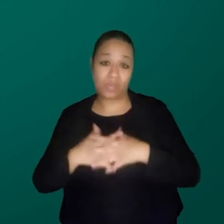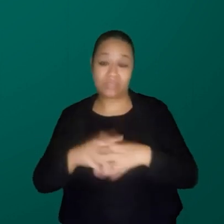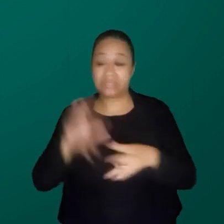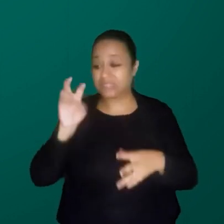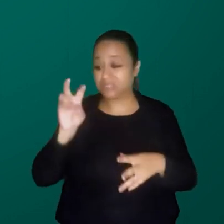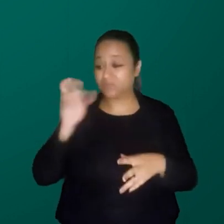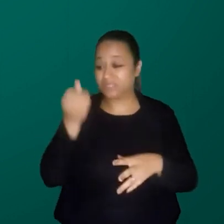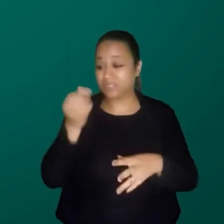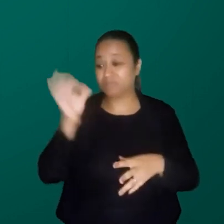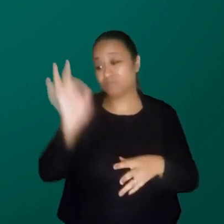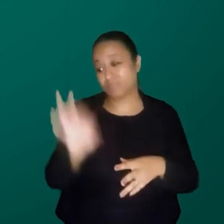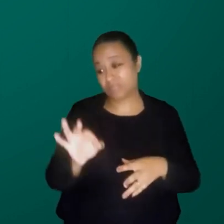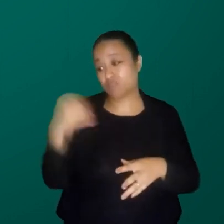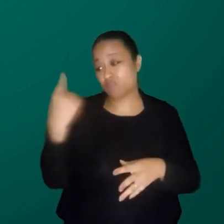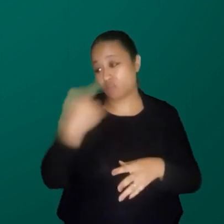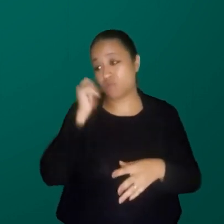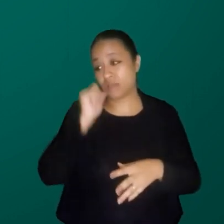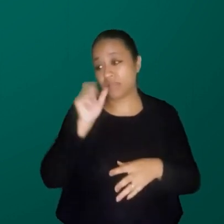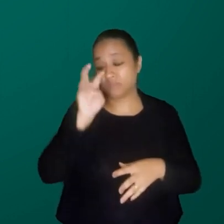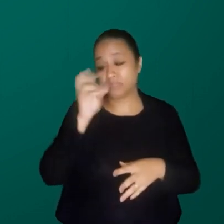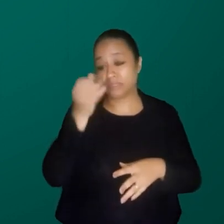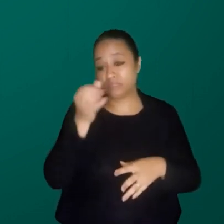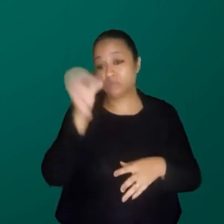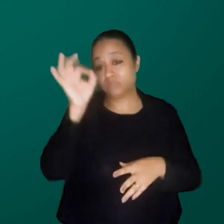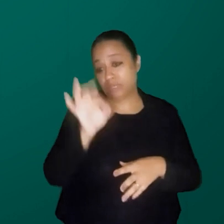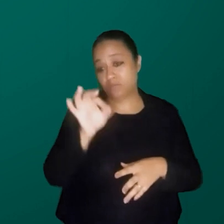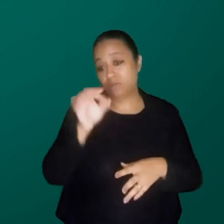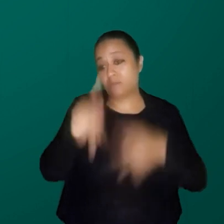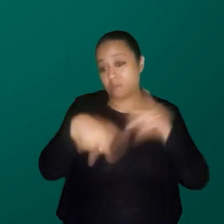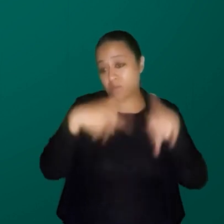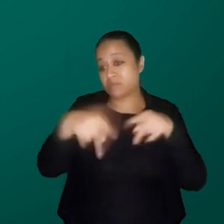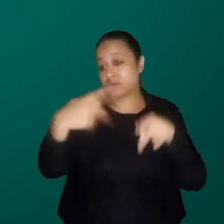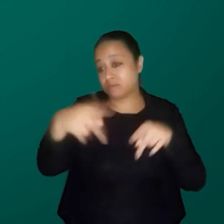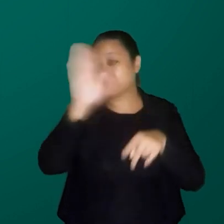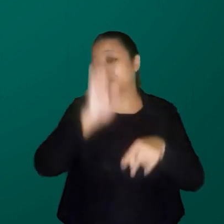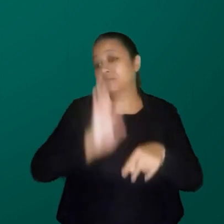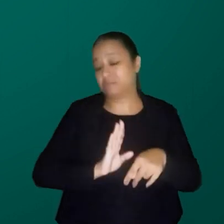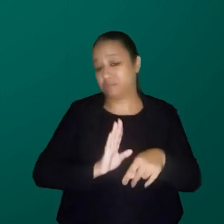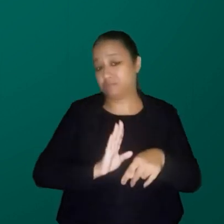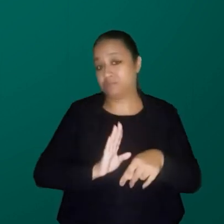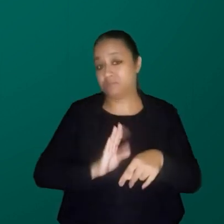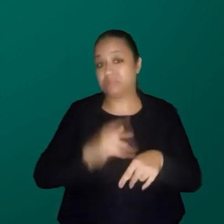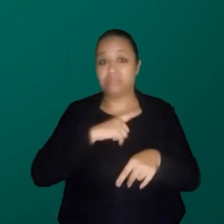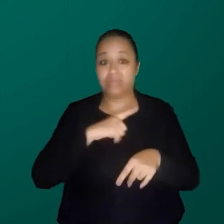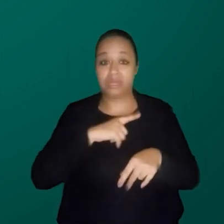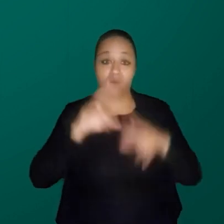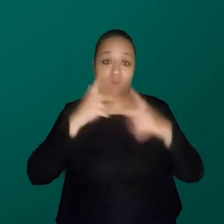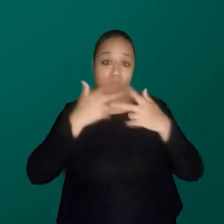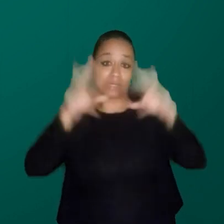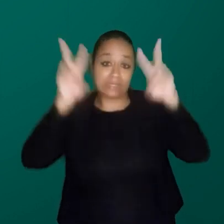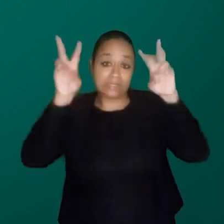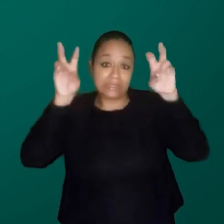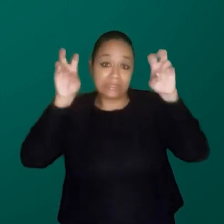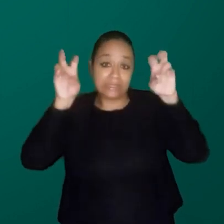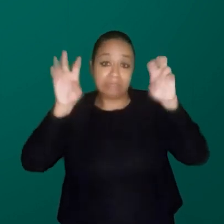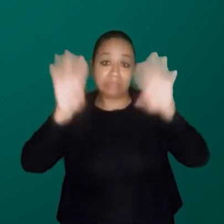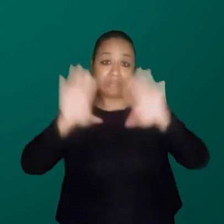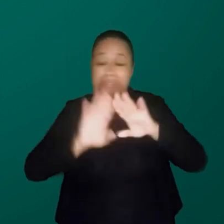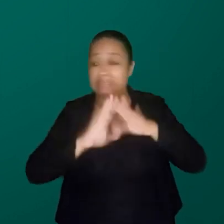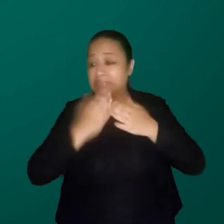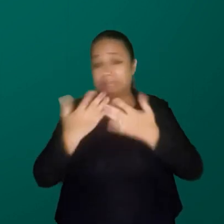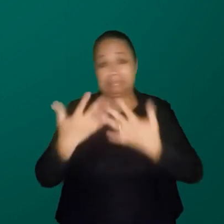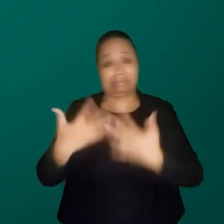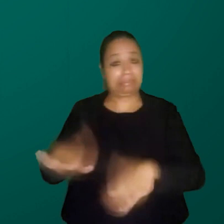% da população brasileira. E a gente tem o fato de que a gente vai ter sujeitos e temas que são completamente ignorados pela